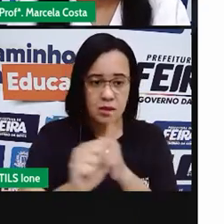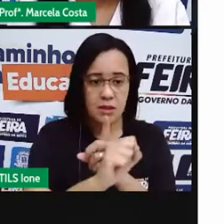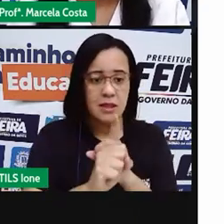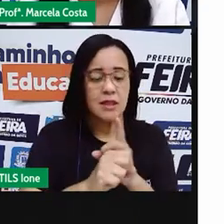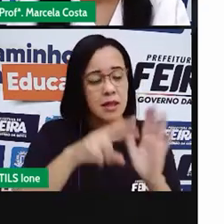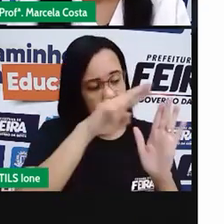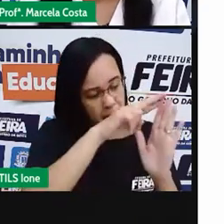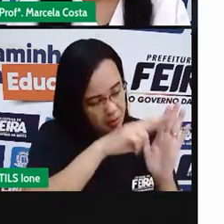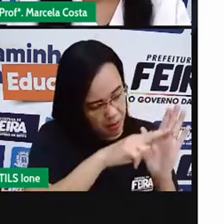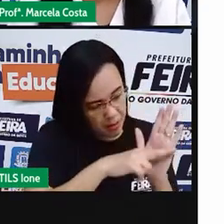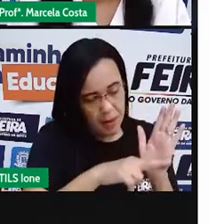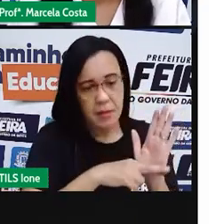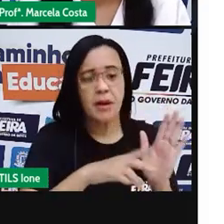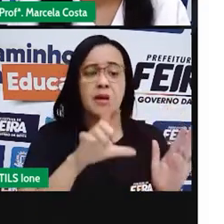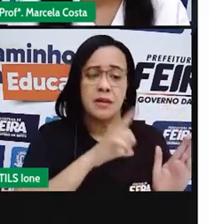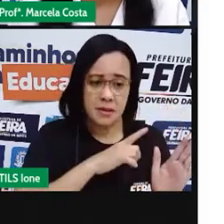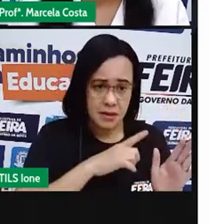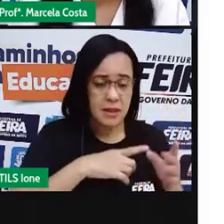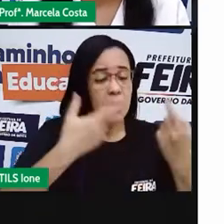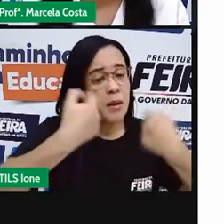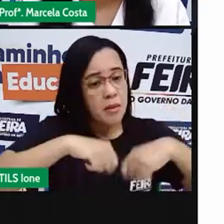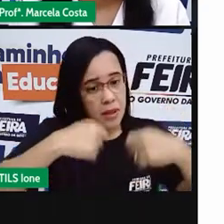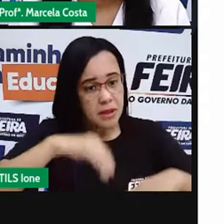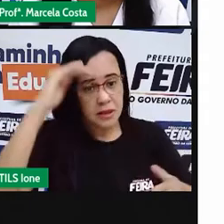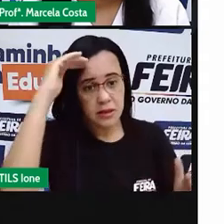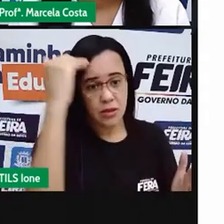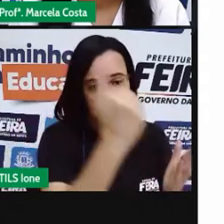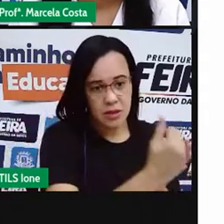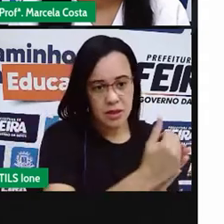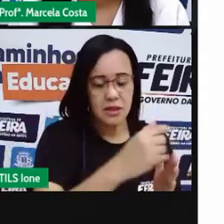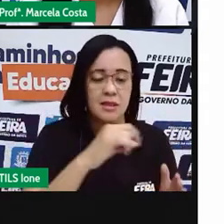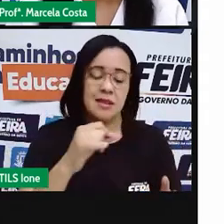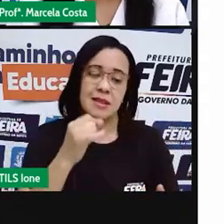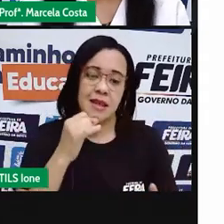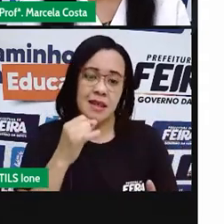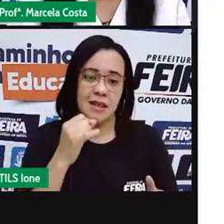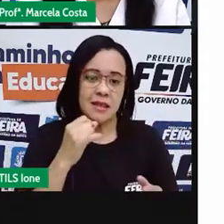educado, retratar as pessoas com respeito.